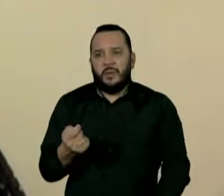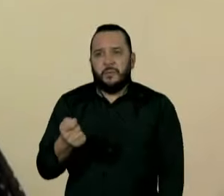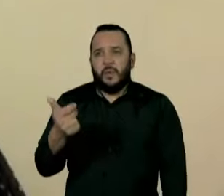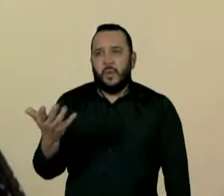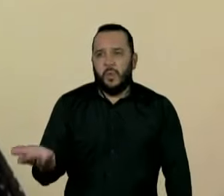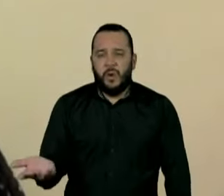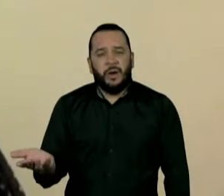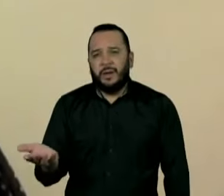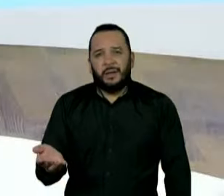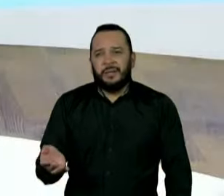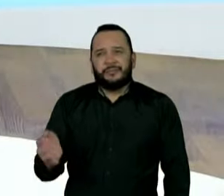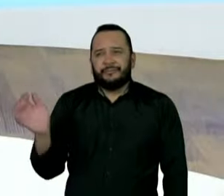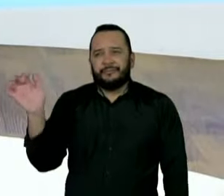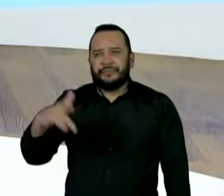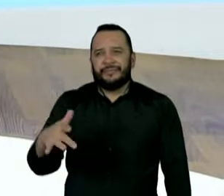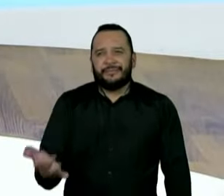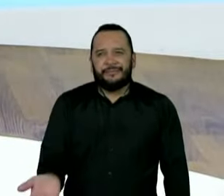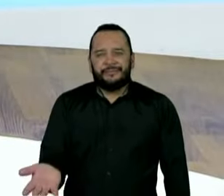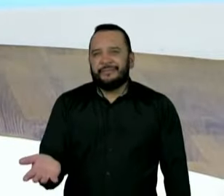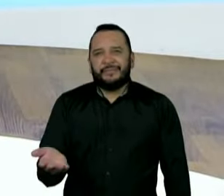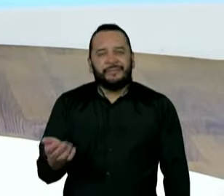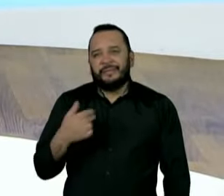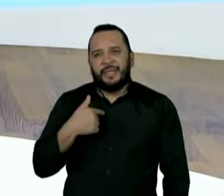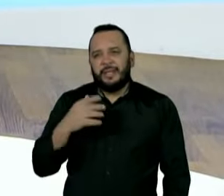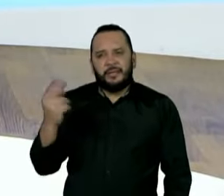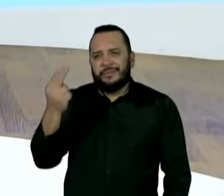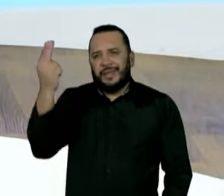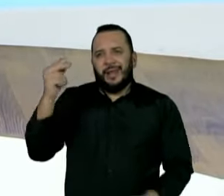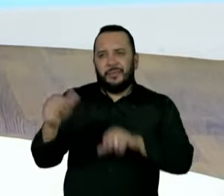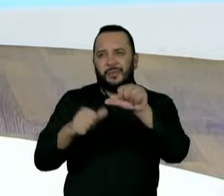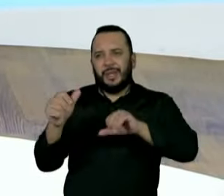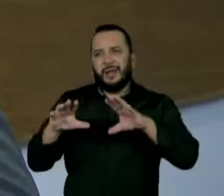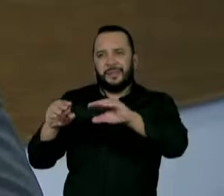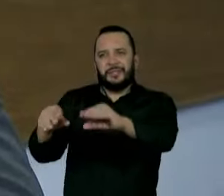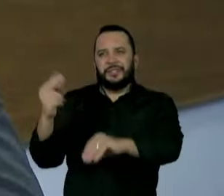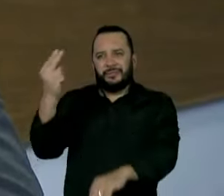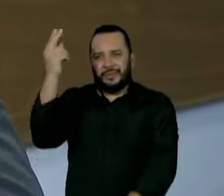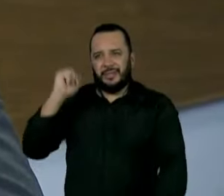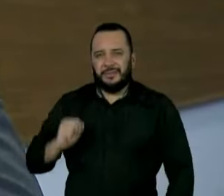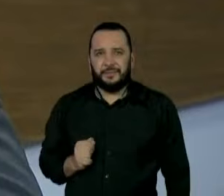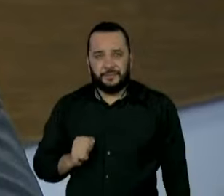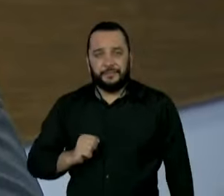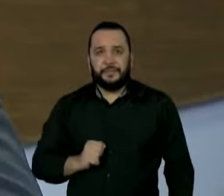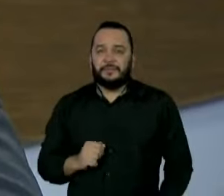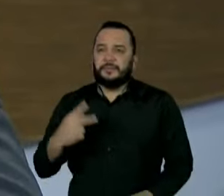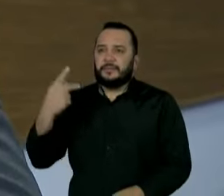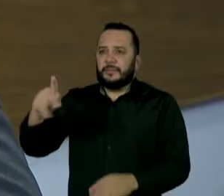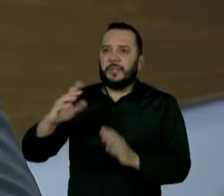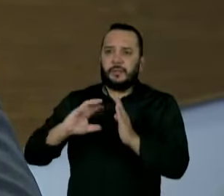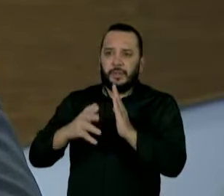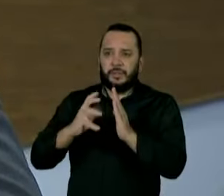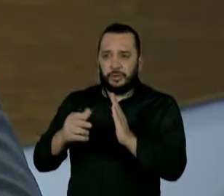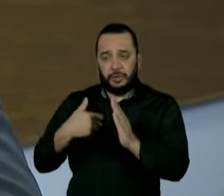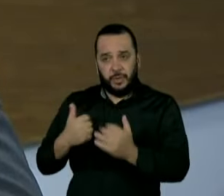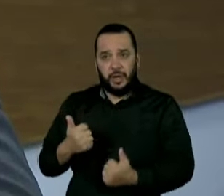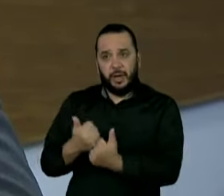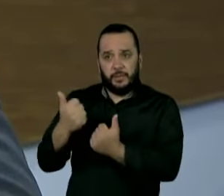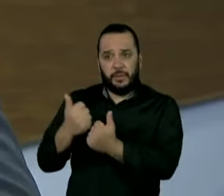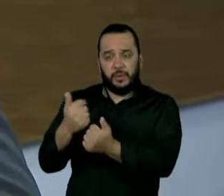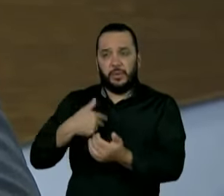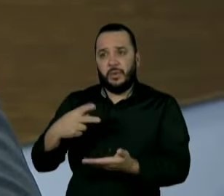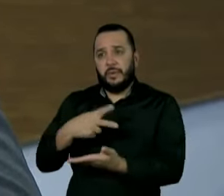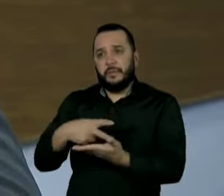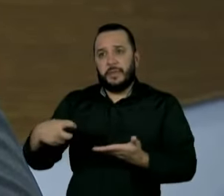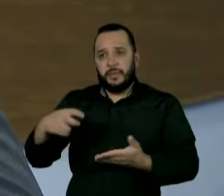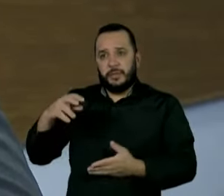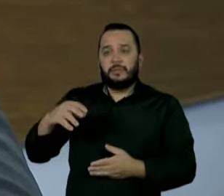insignificantes que, sinceramente, não tem como ser revisto. Governador, o seu partido apoiou o impeachment da ex-presidente